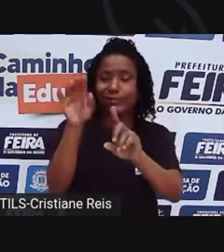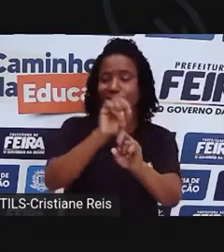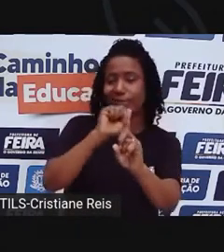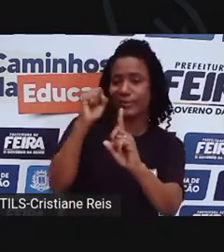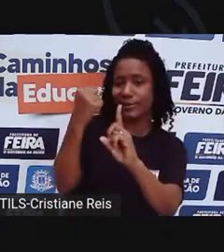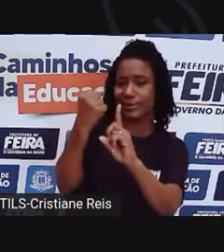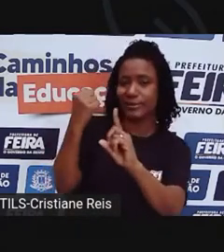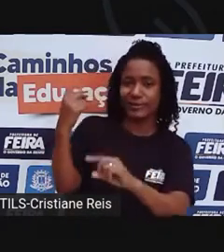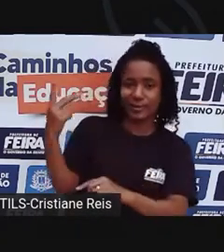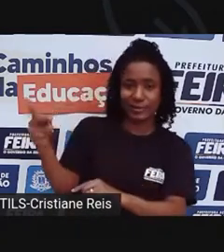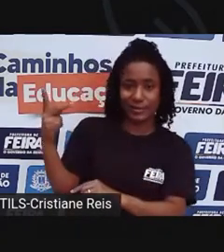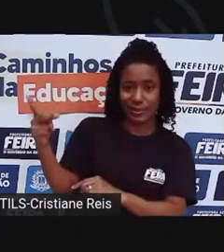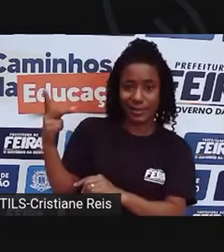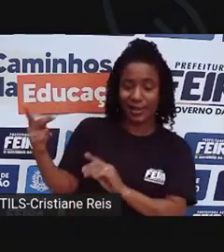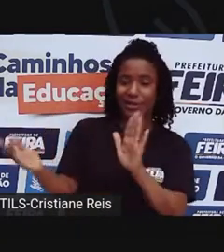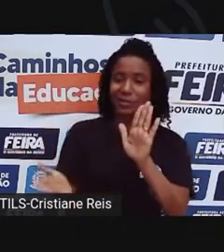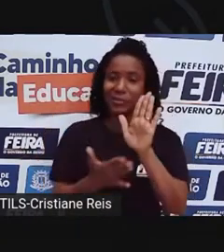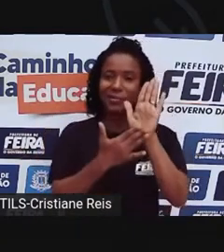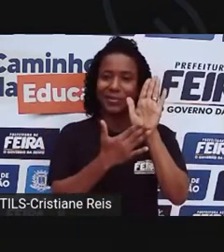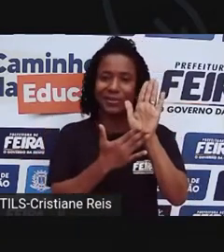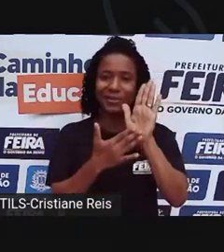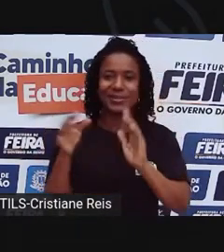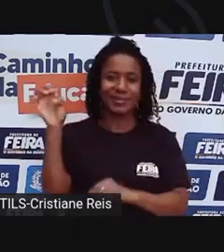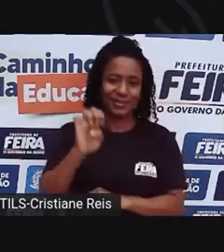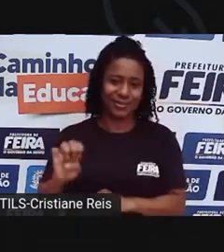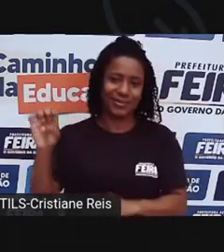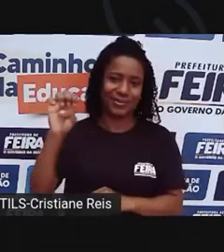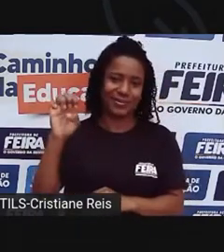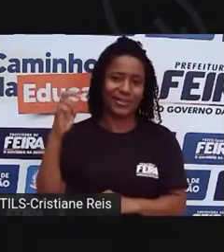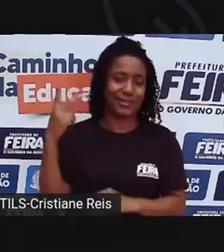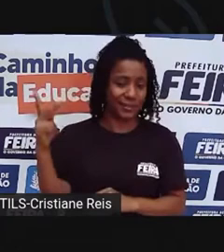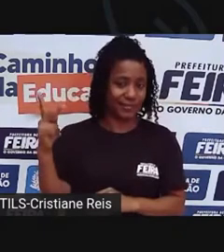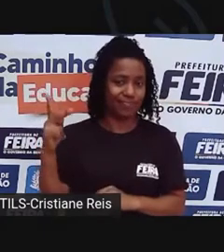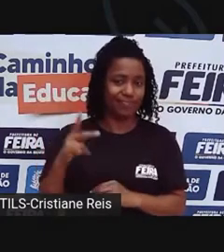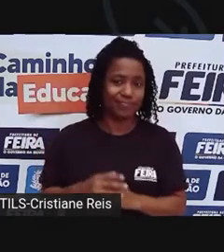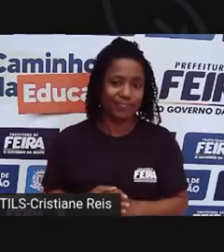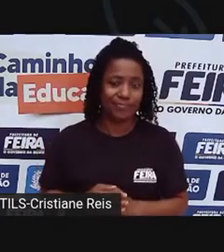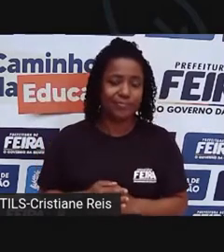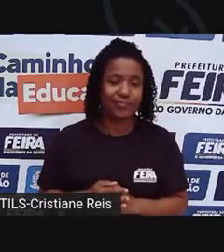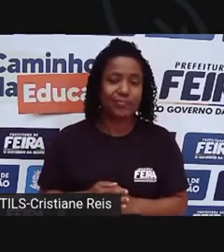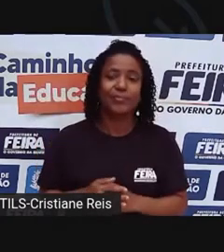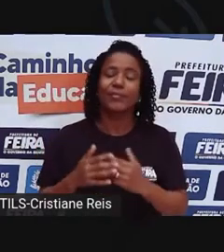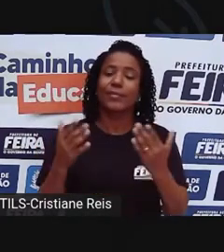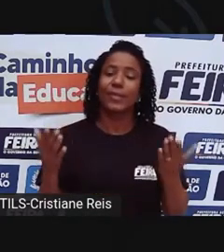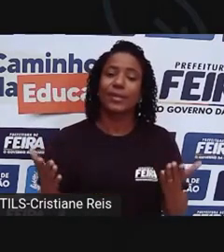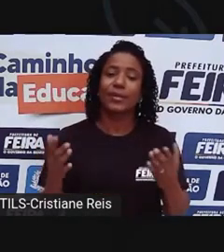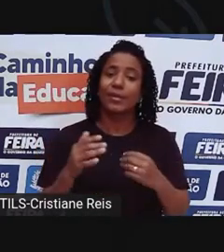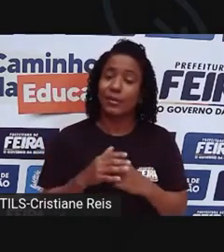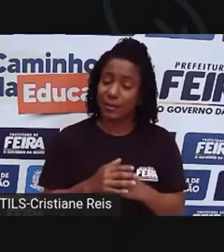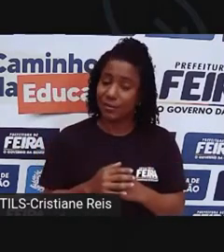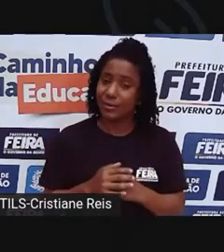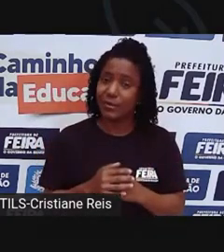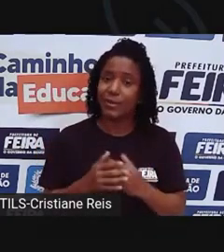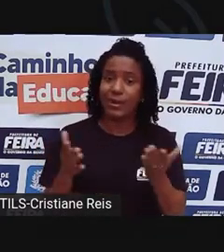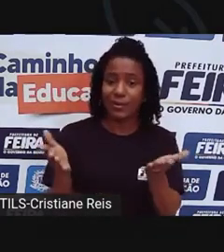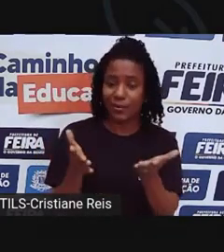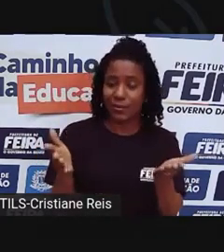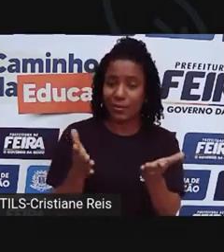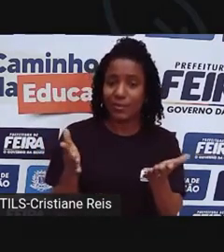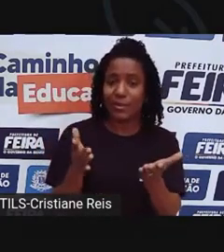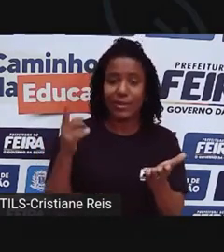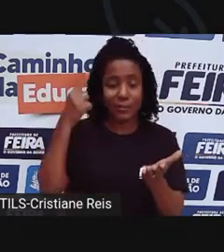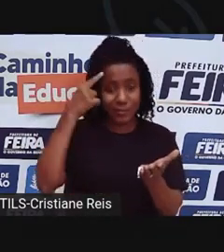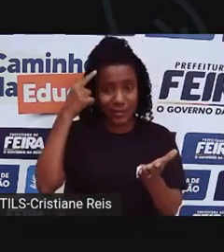né? Então a gente tem essa história de dominação. Daí é que surge a decolonialidade, o pensamento